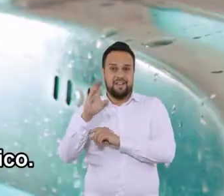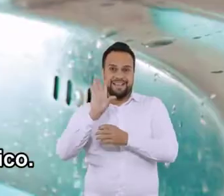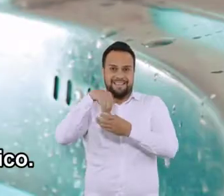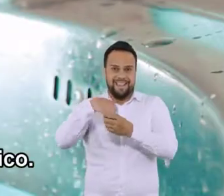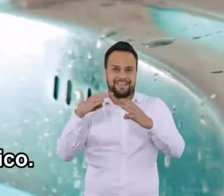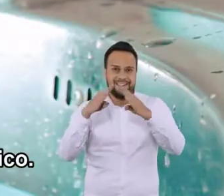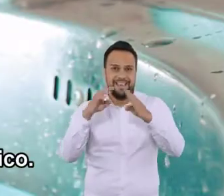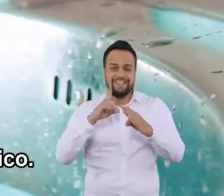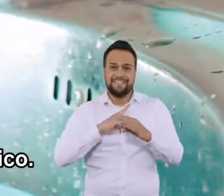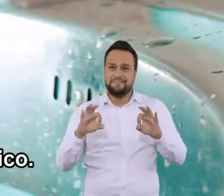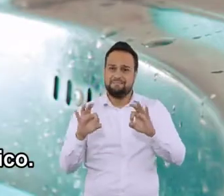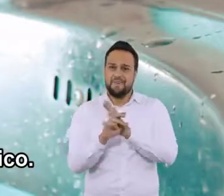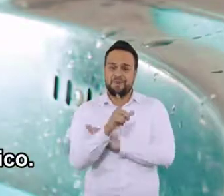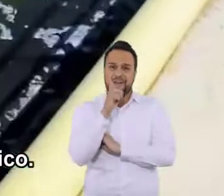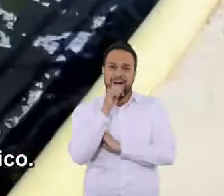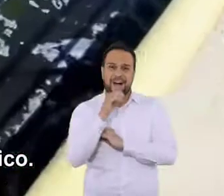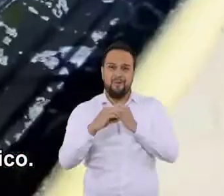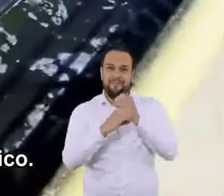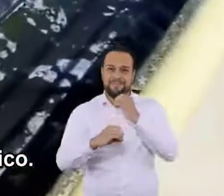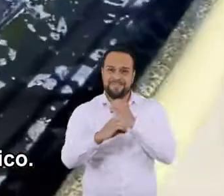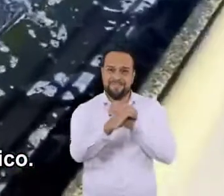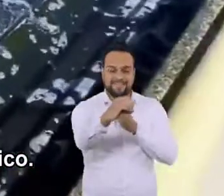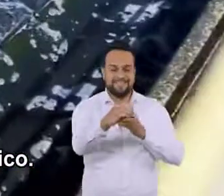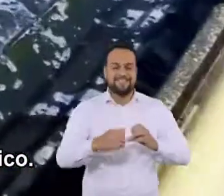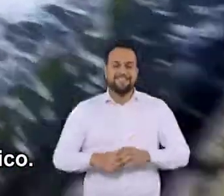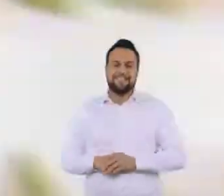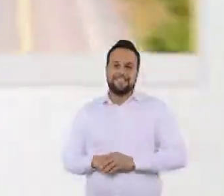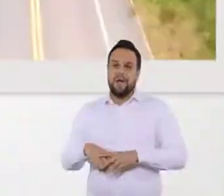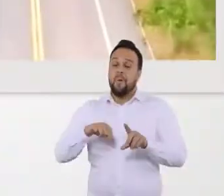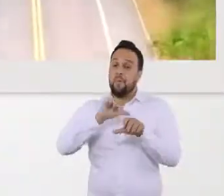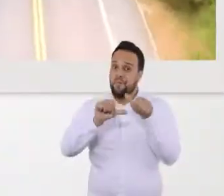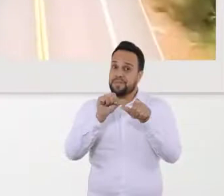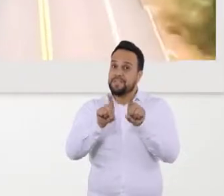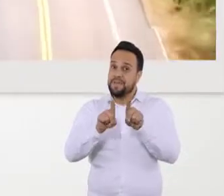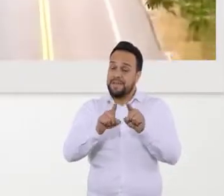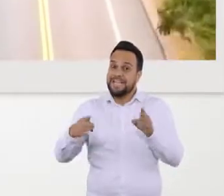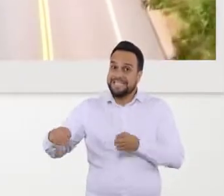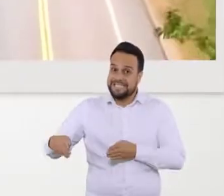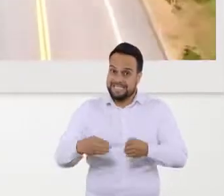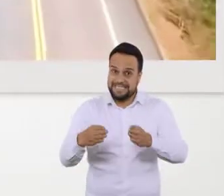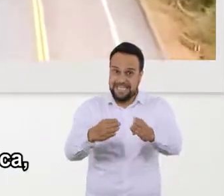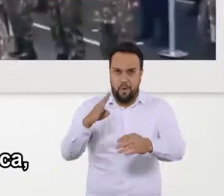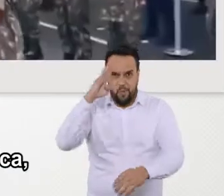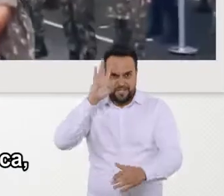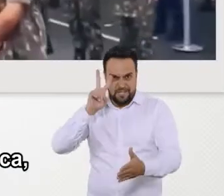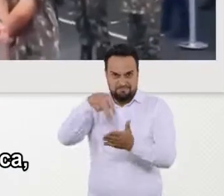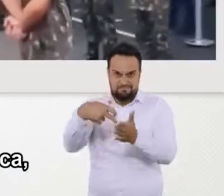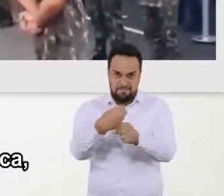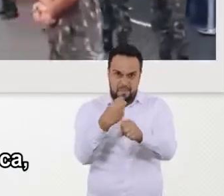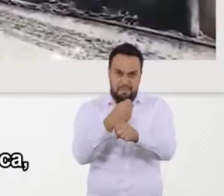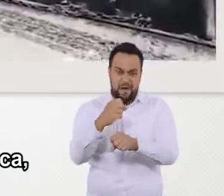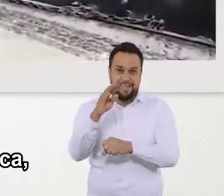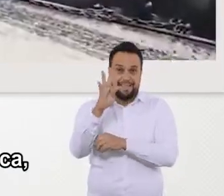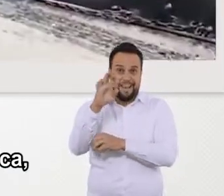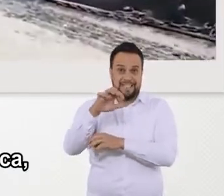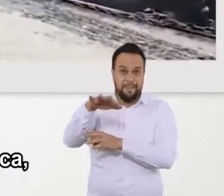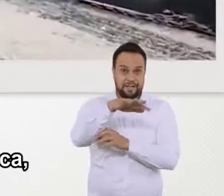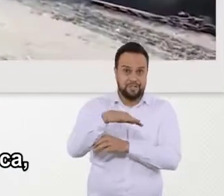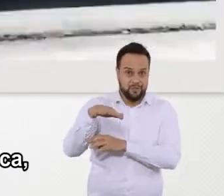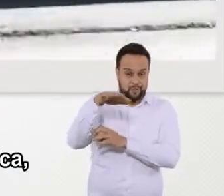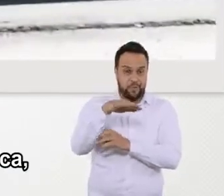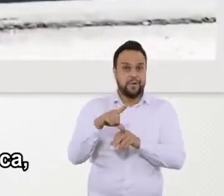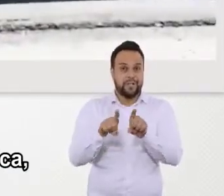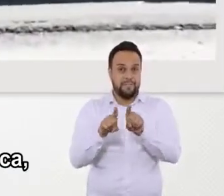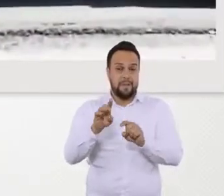que vão ter água nas torneiras e saneamento básico. Mudanças também nas estradas. O exército chegou e deu